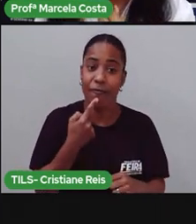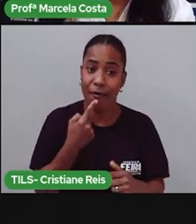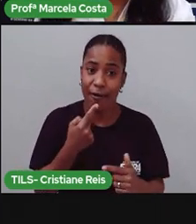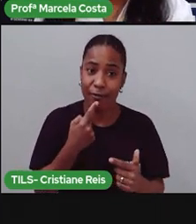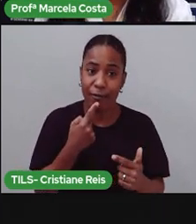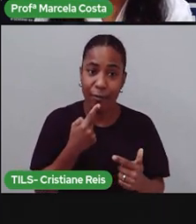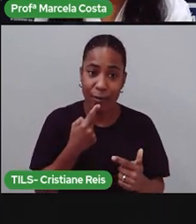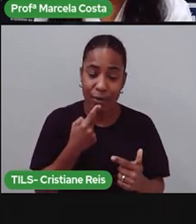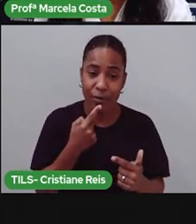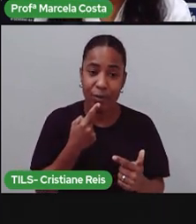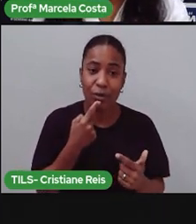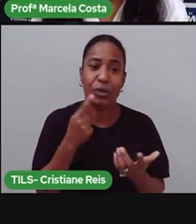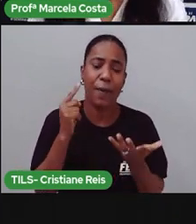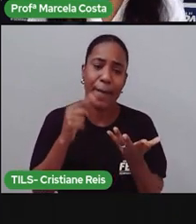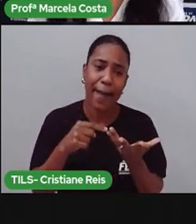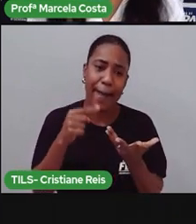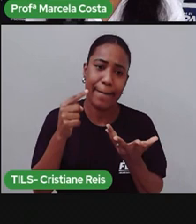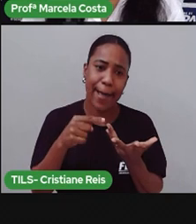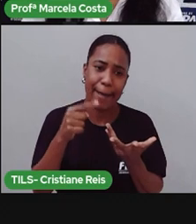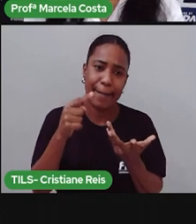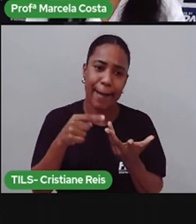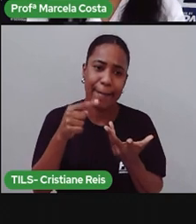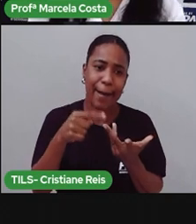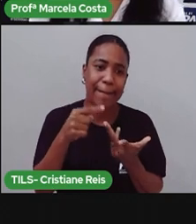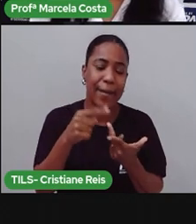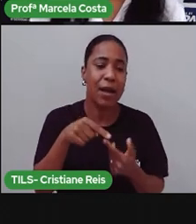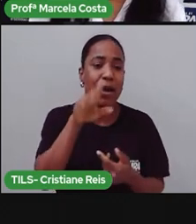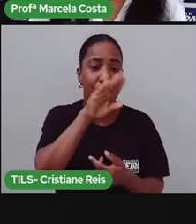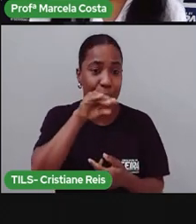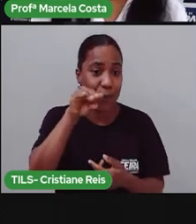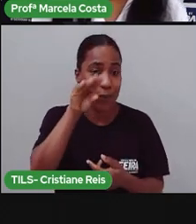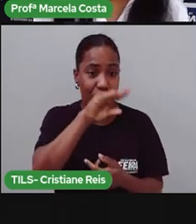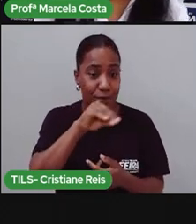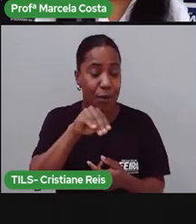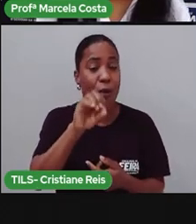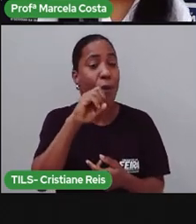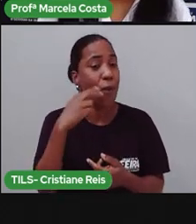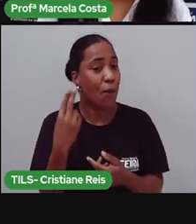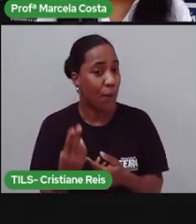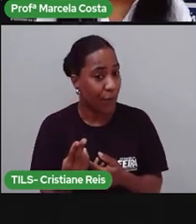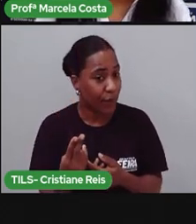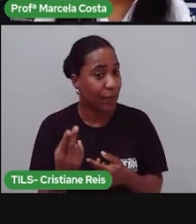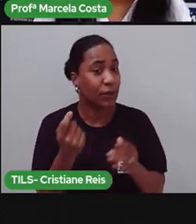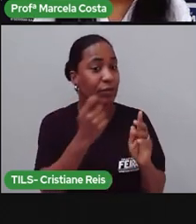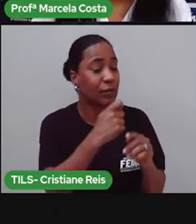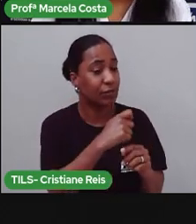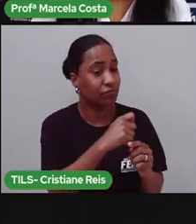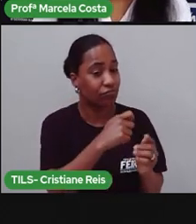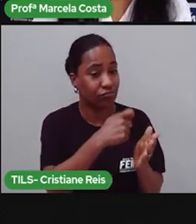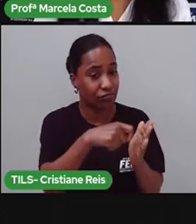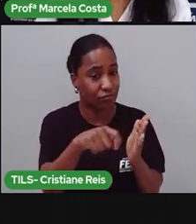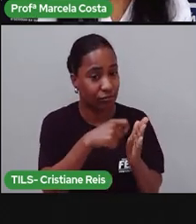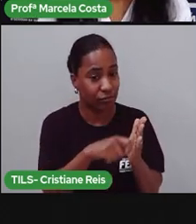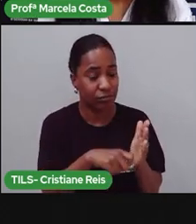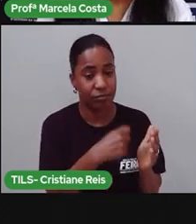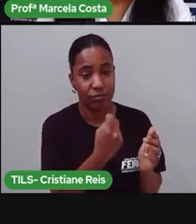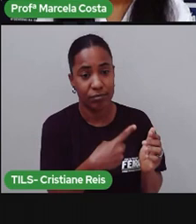Trabalhando a sua oralidade. Você pode também, e você pode também, escrever. Tá?